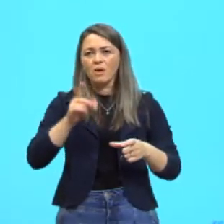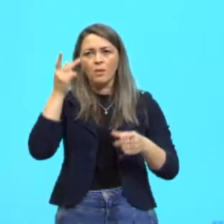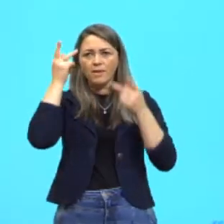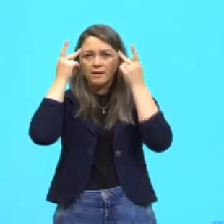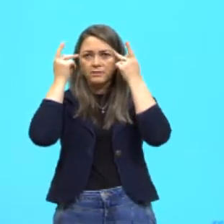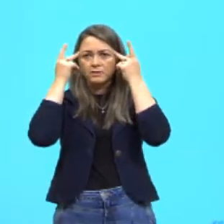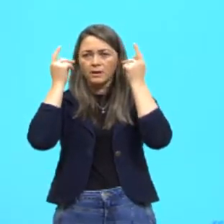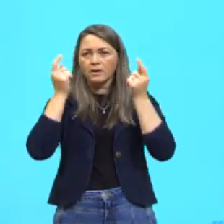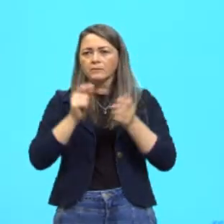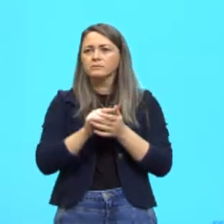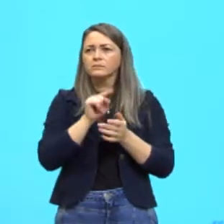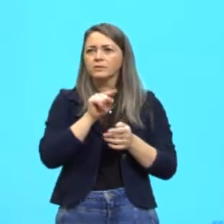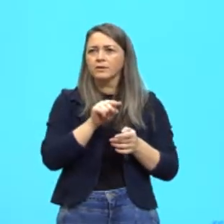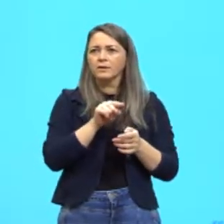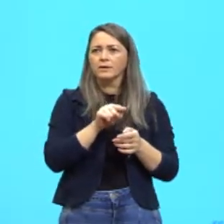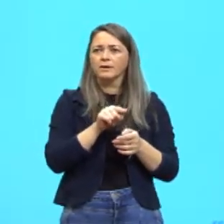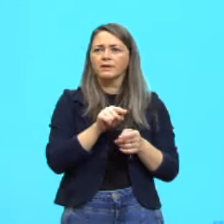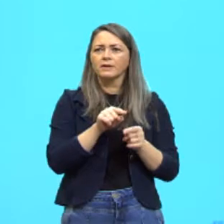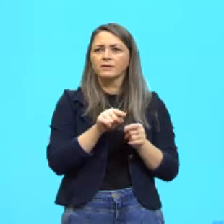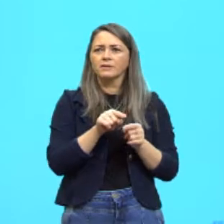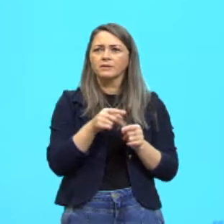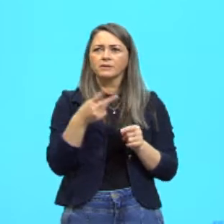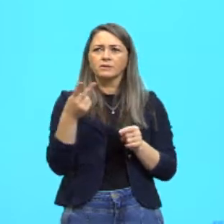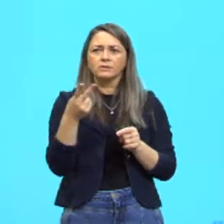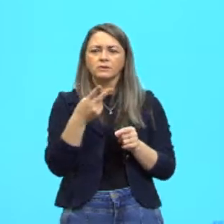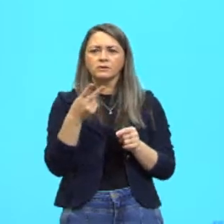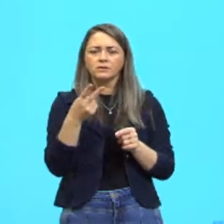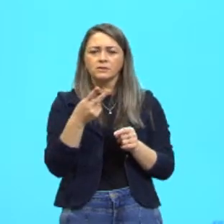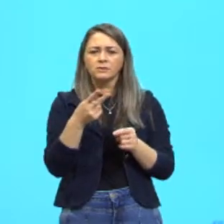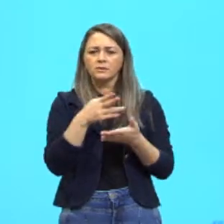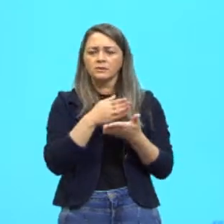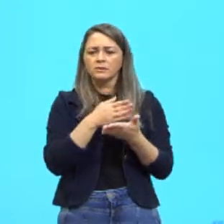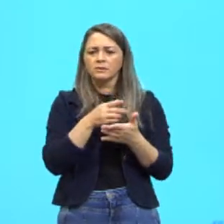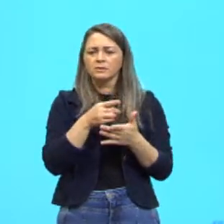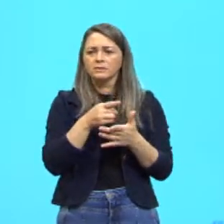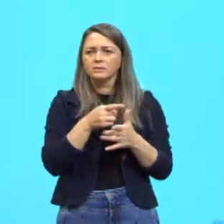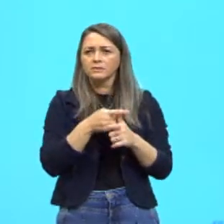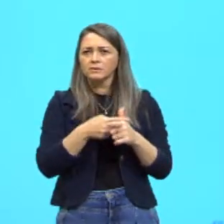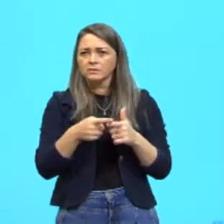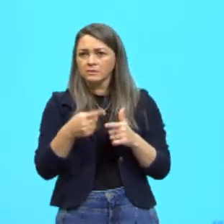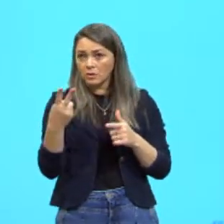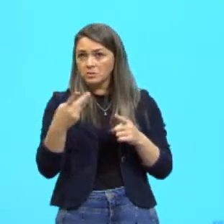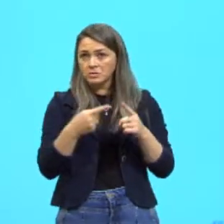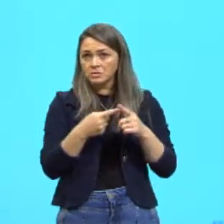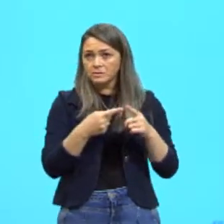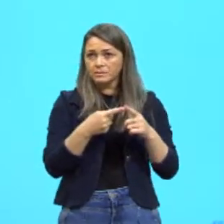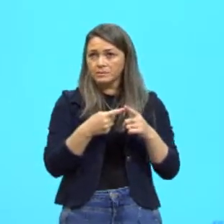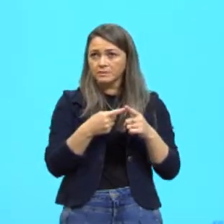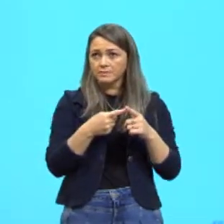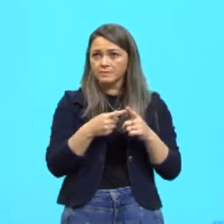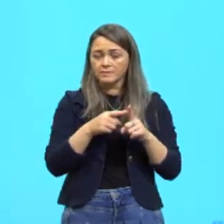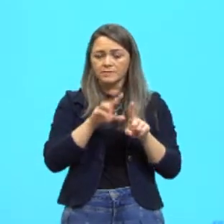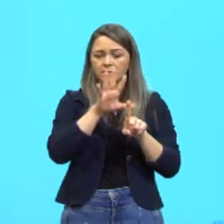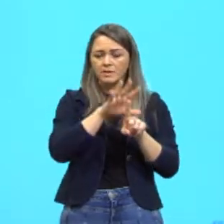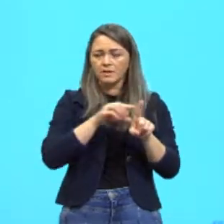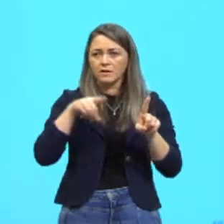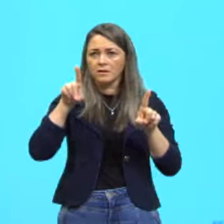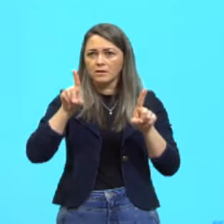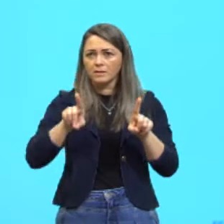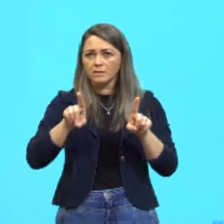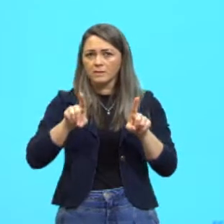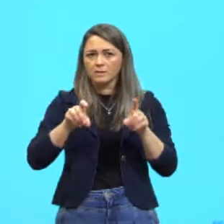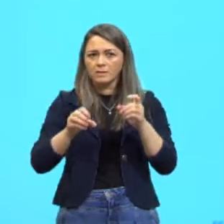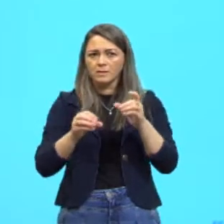nessas nós temos, então, duas subdivisões, digamos assim, que seriam a clonagem reprodutiva.